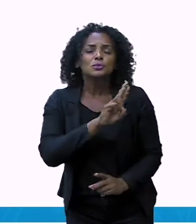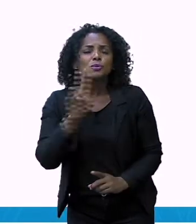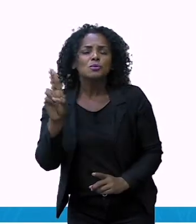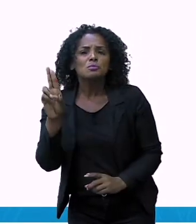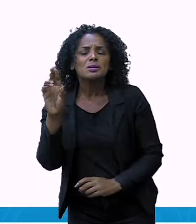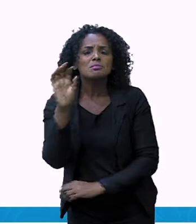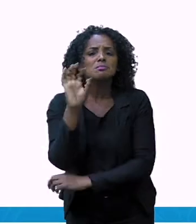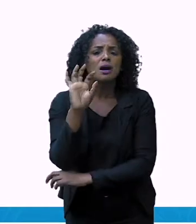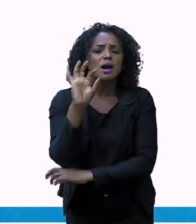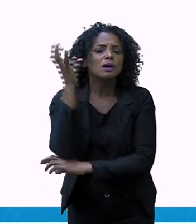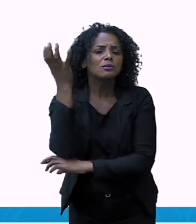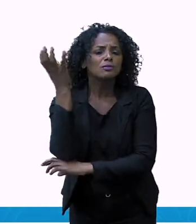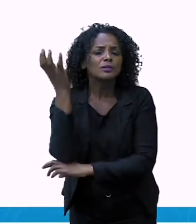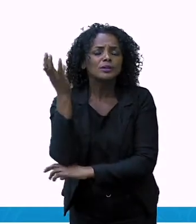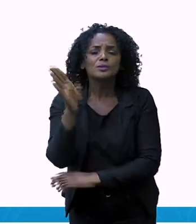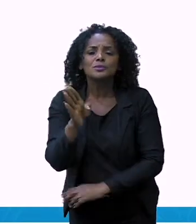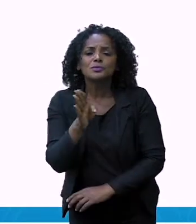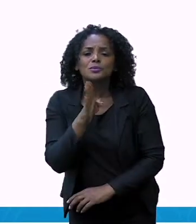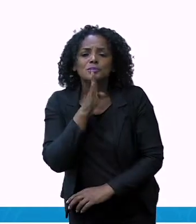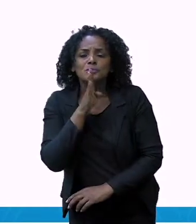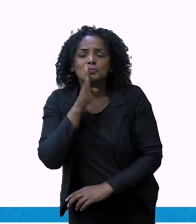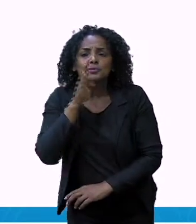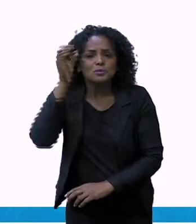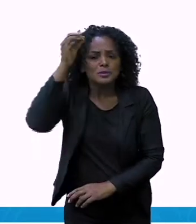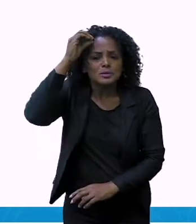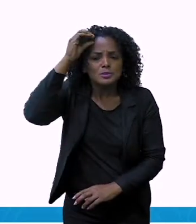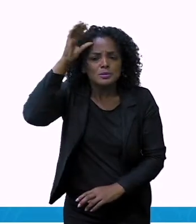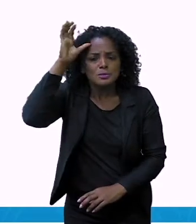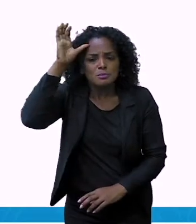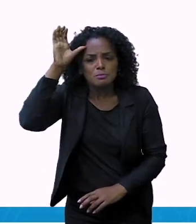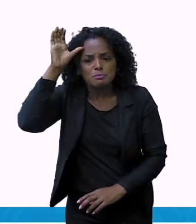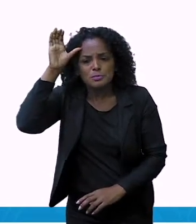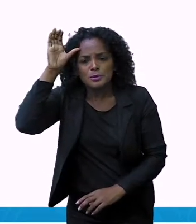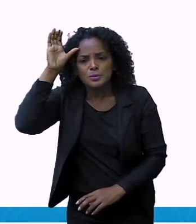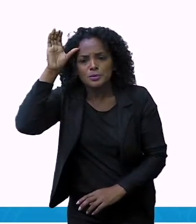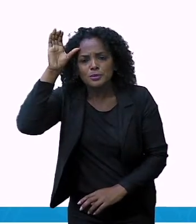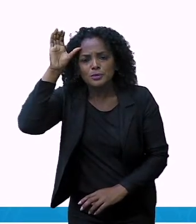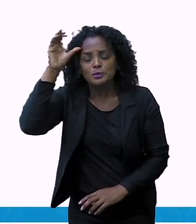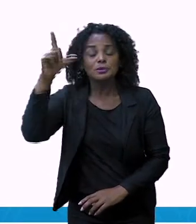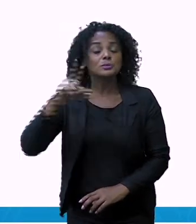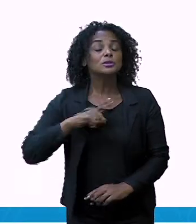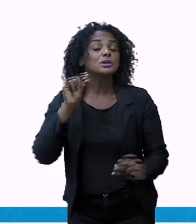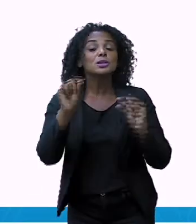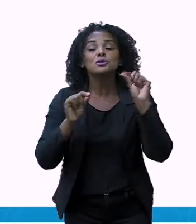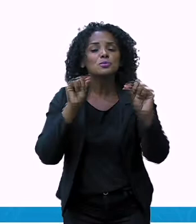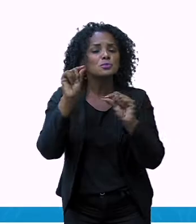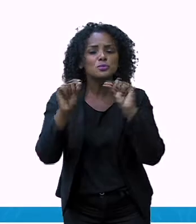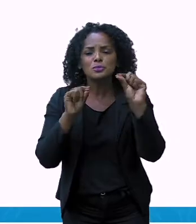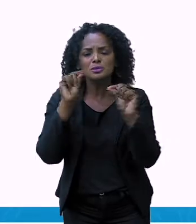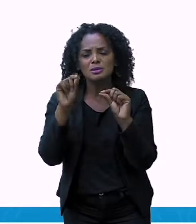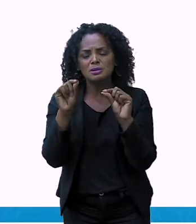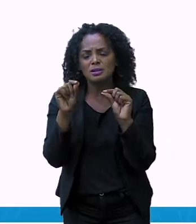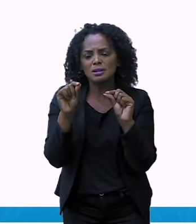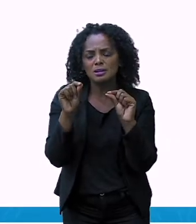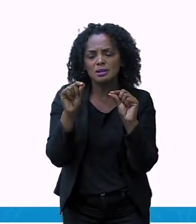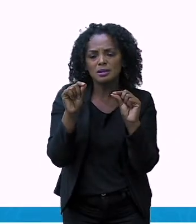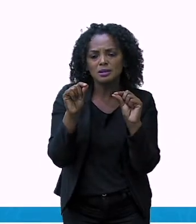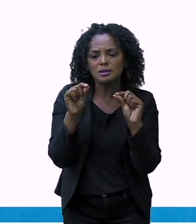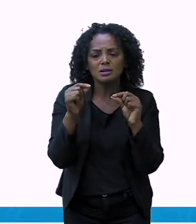Esta árvore, diferente, tinha dentro de si algo muito